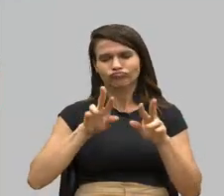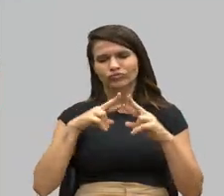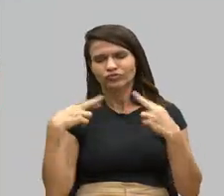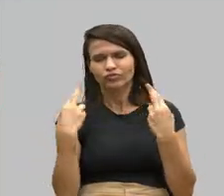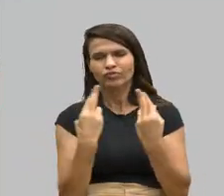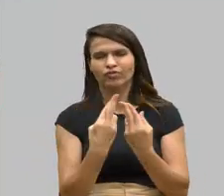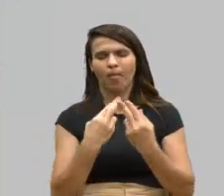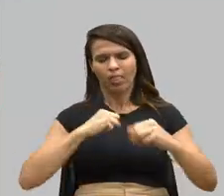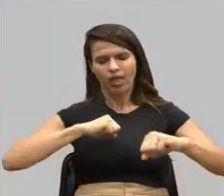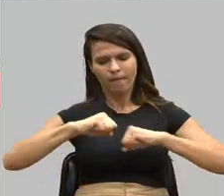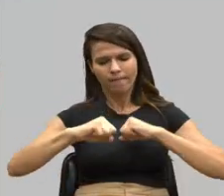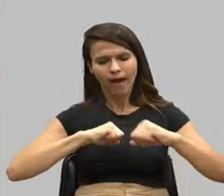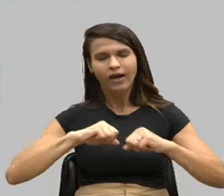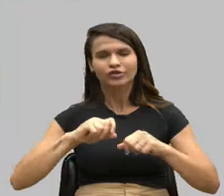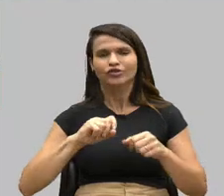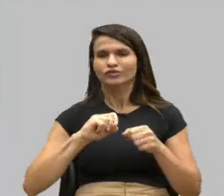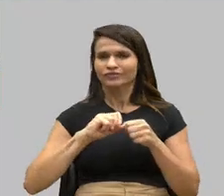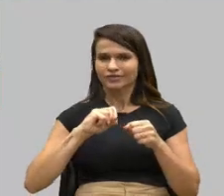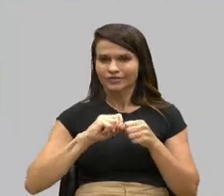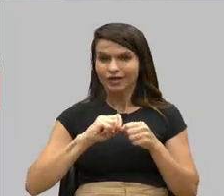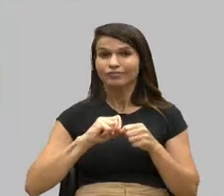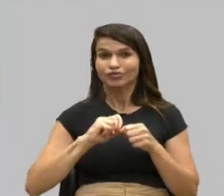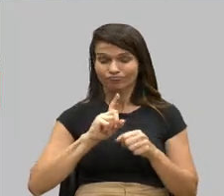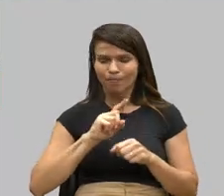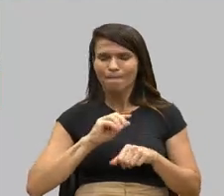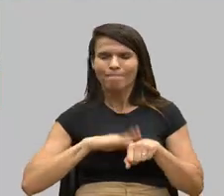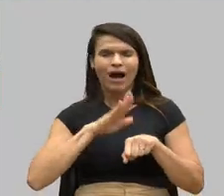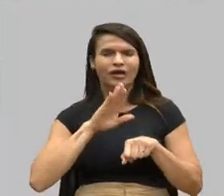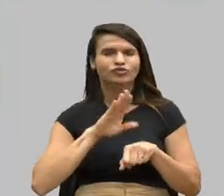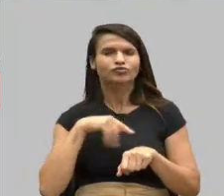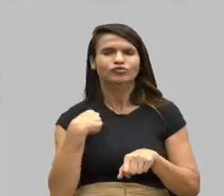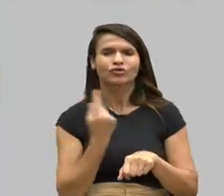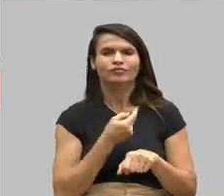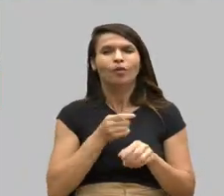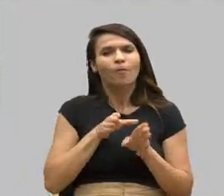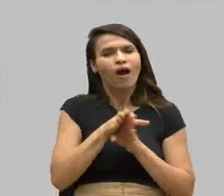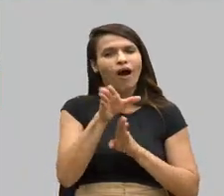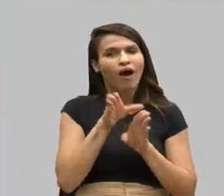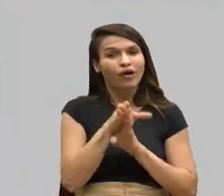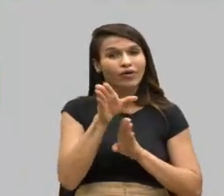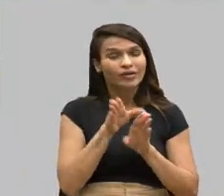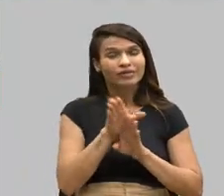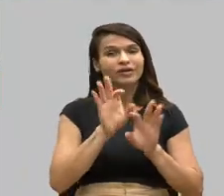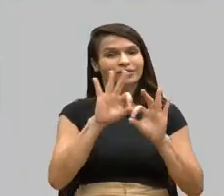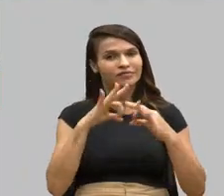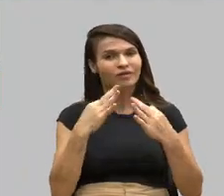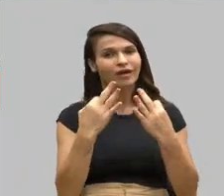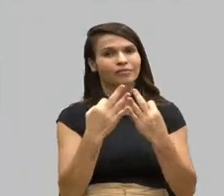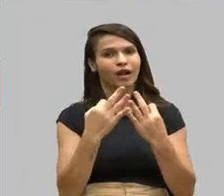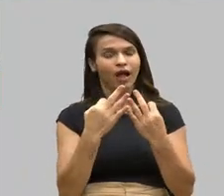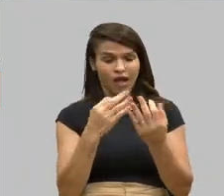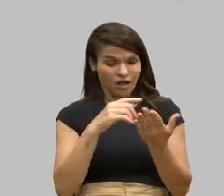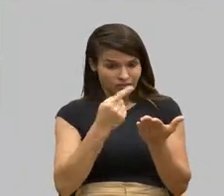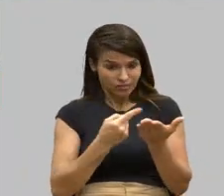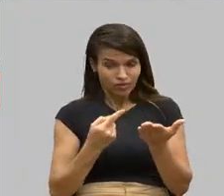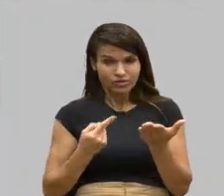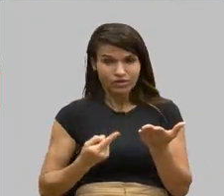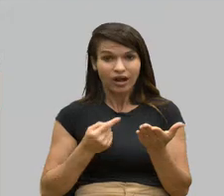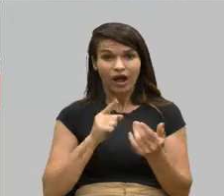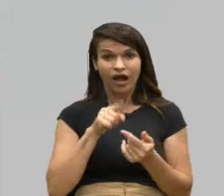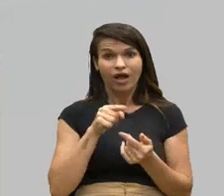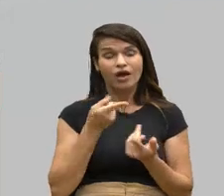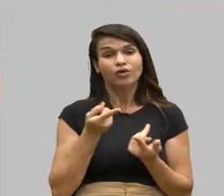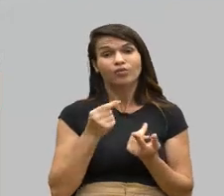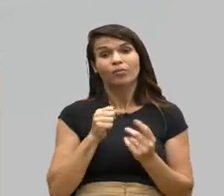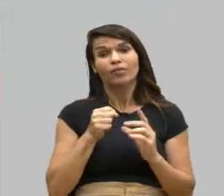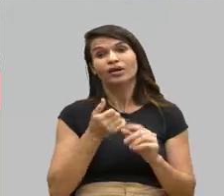debate nós fizermos, mais nós vamos orientando as famílias. Essa apostila é uma delas, nós precisamos, inclusive,